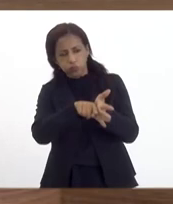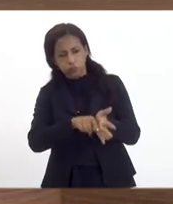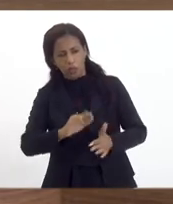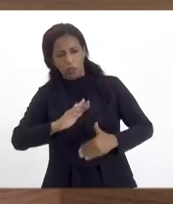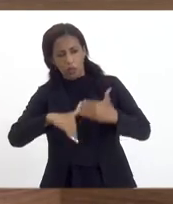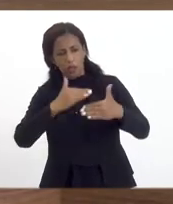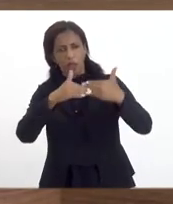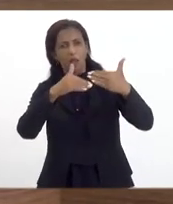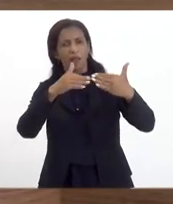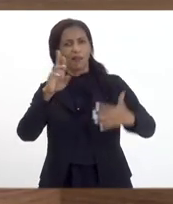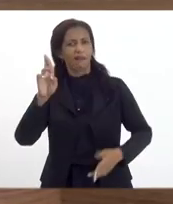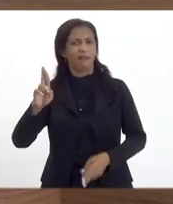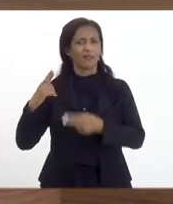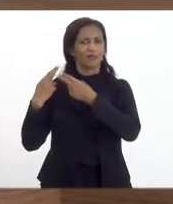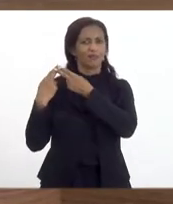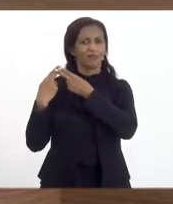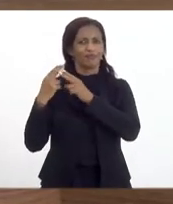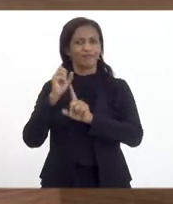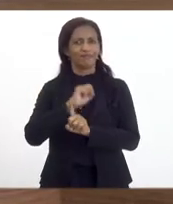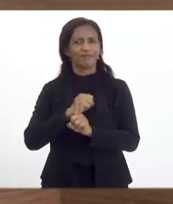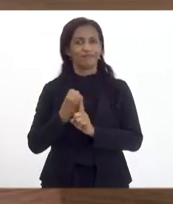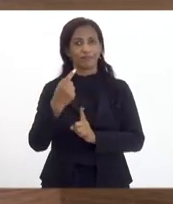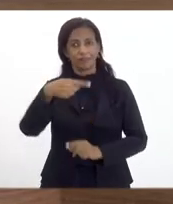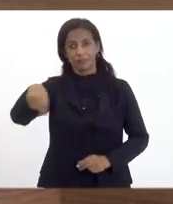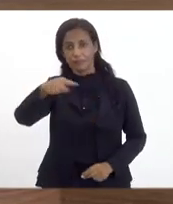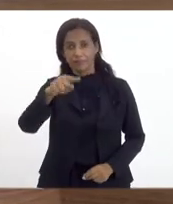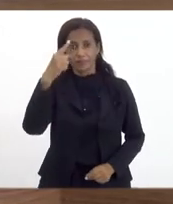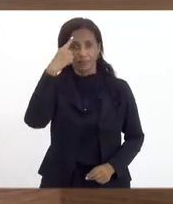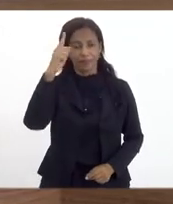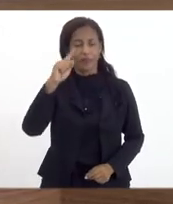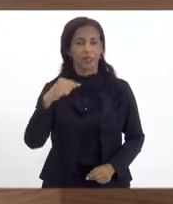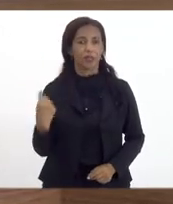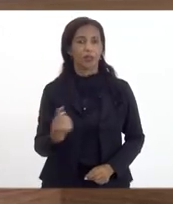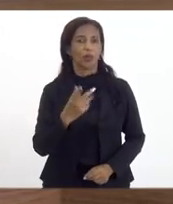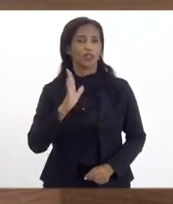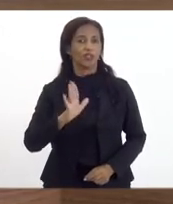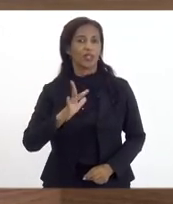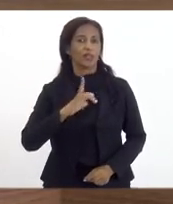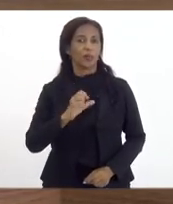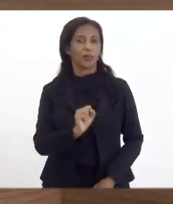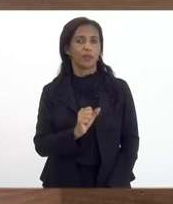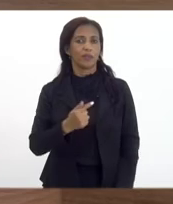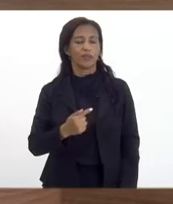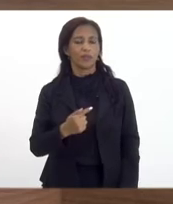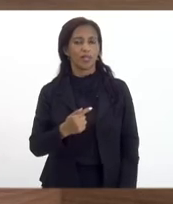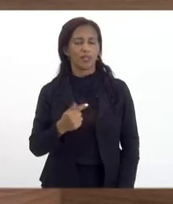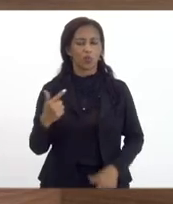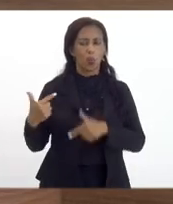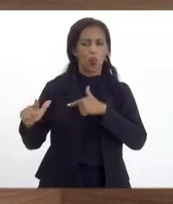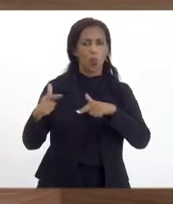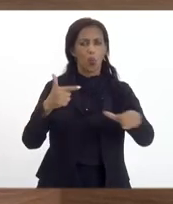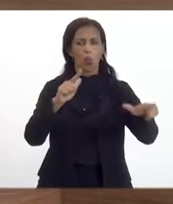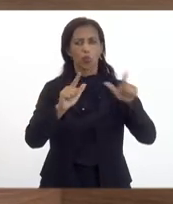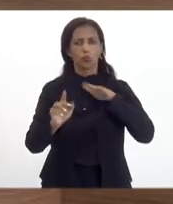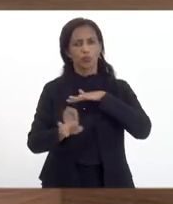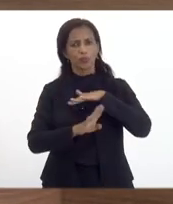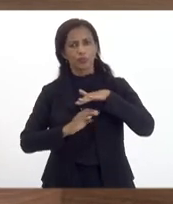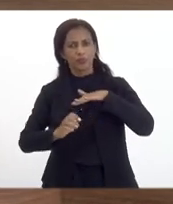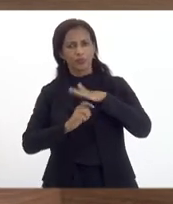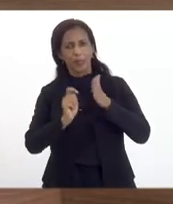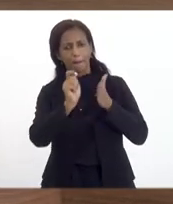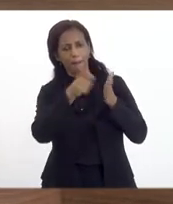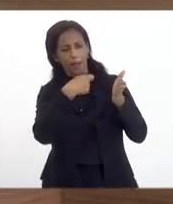e responsabilidade social. Para vocês terem uma ideia, nós já temos 87 outras empresas que